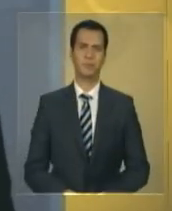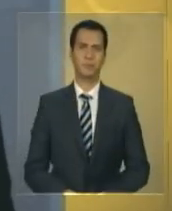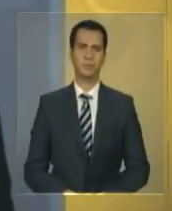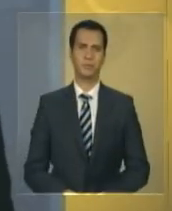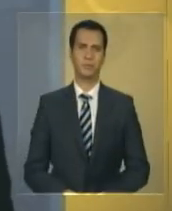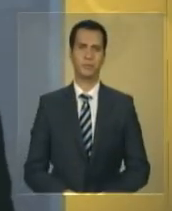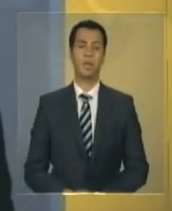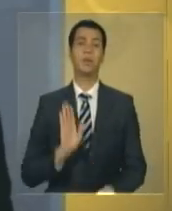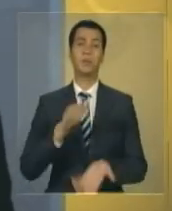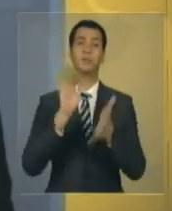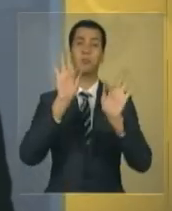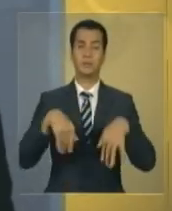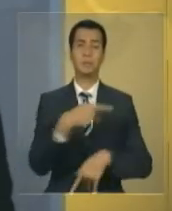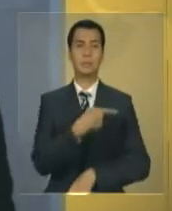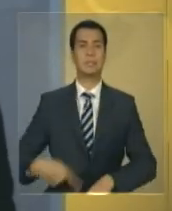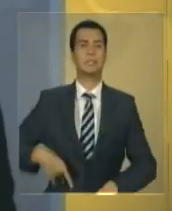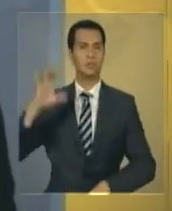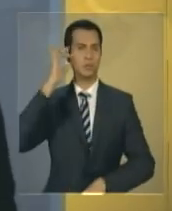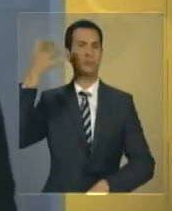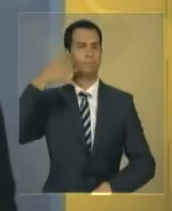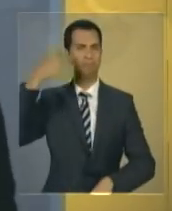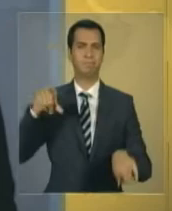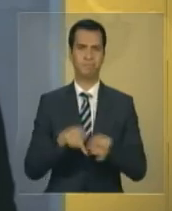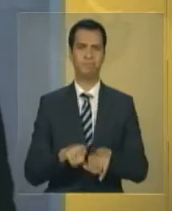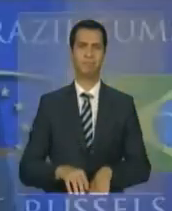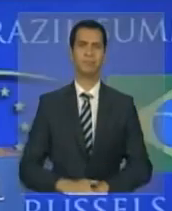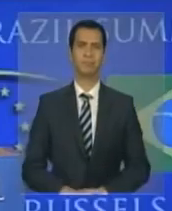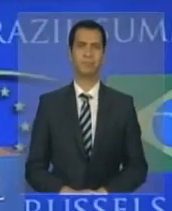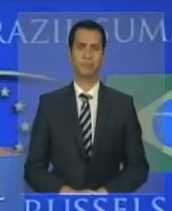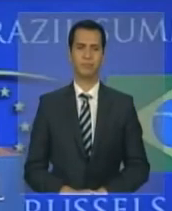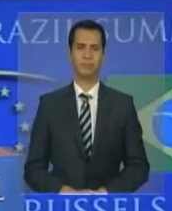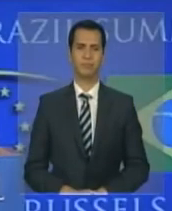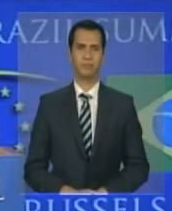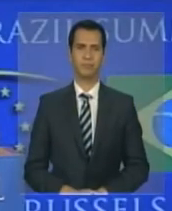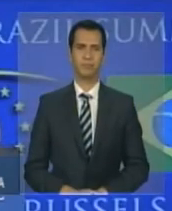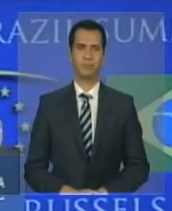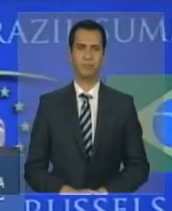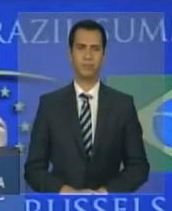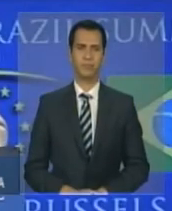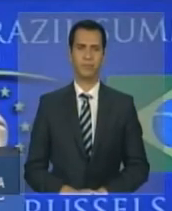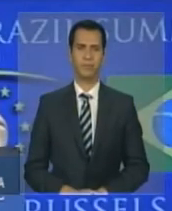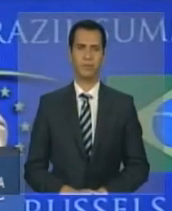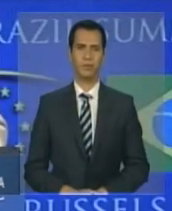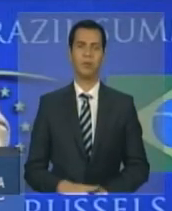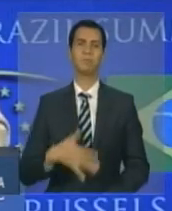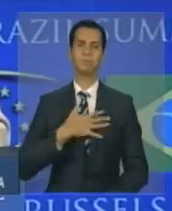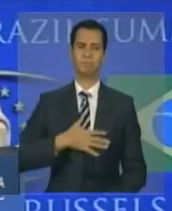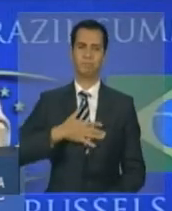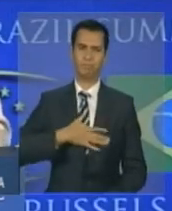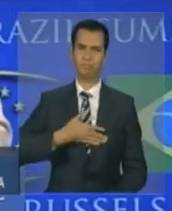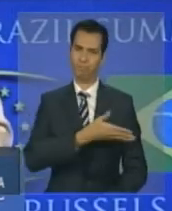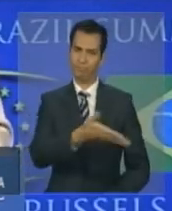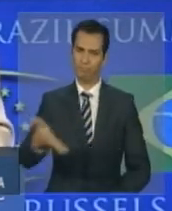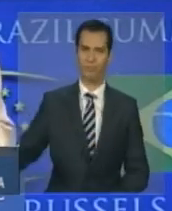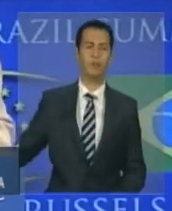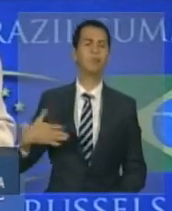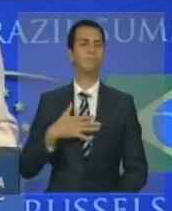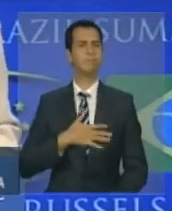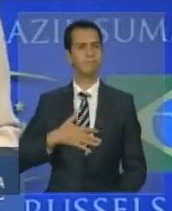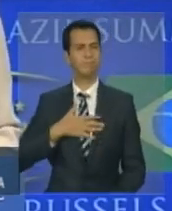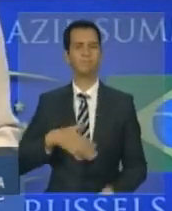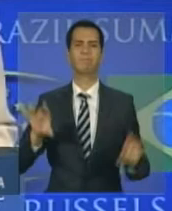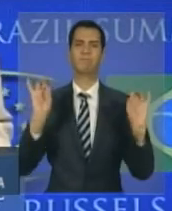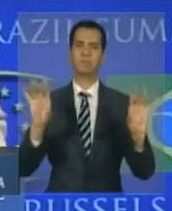por fim, a declaração da Presidenta Dilma Rousseff. Senhoras e senhores, é com especial satisfação